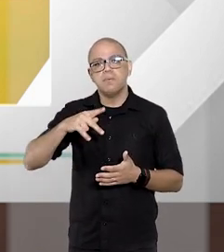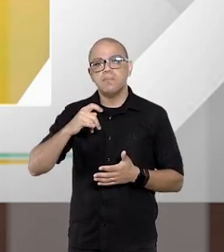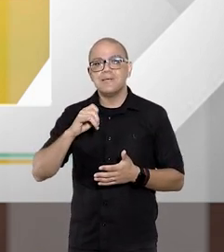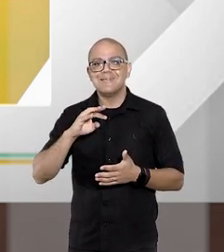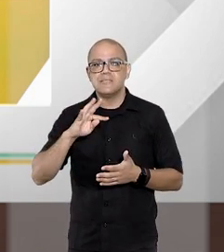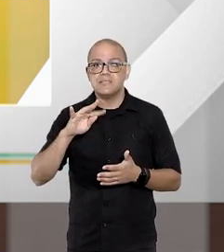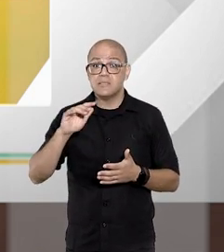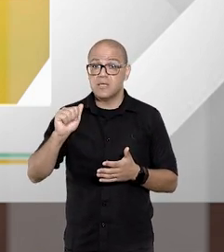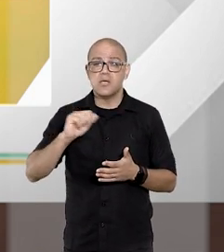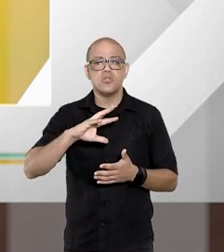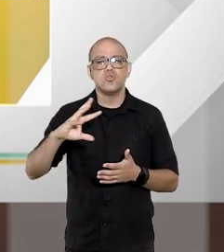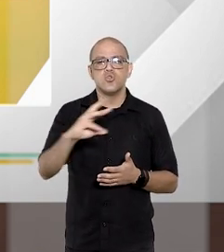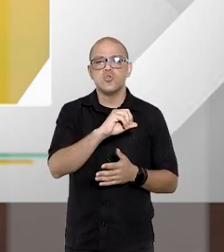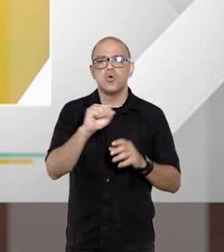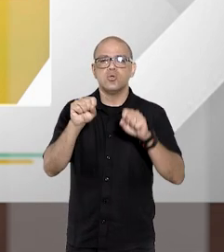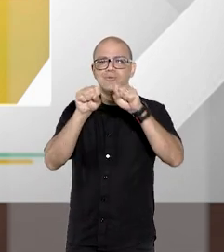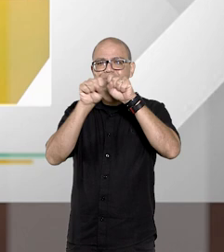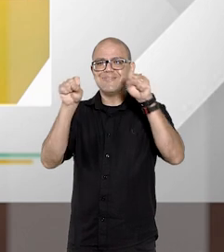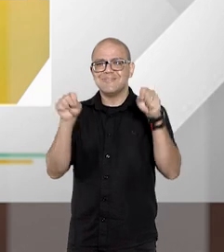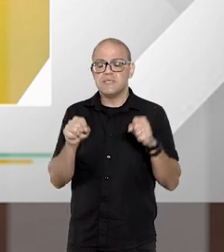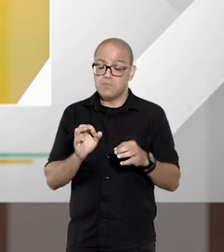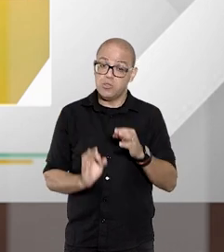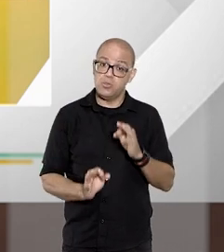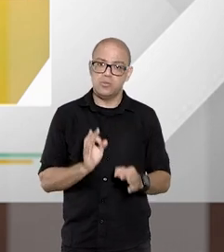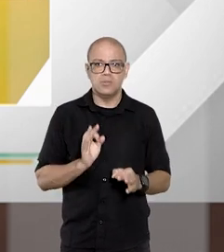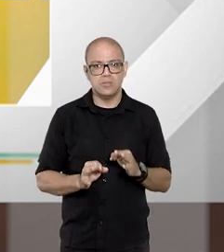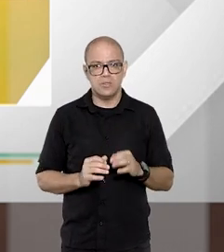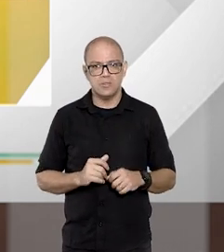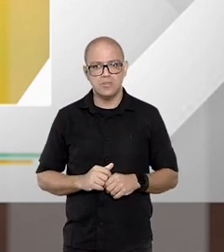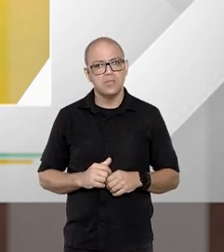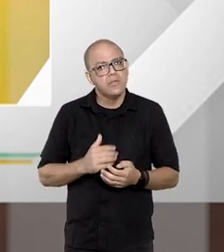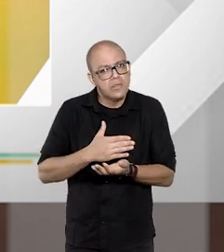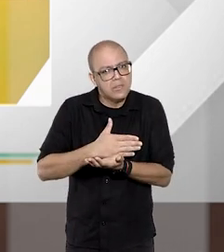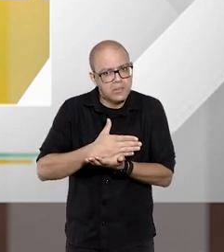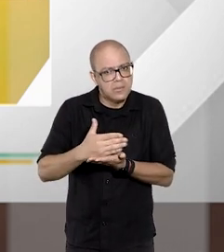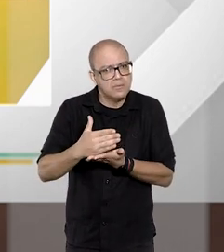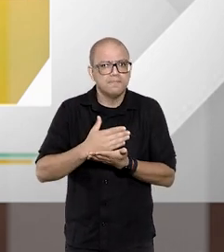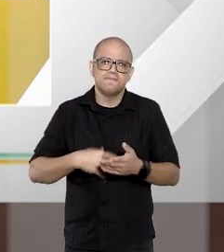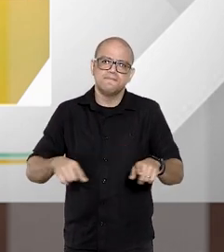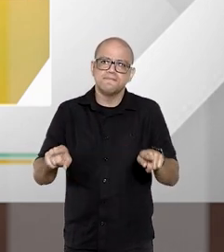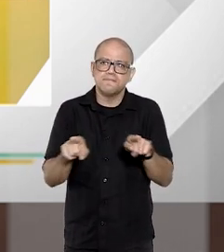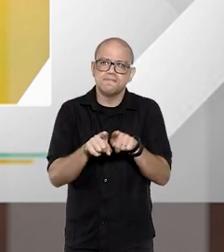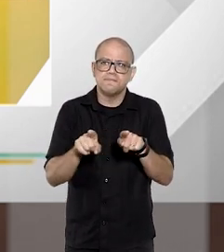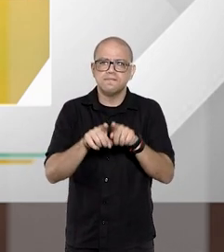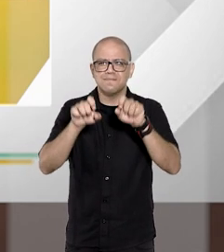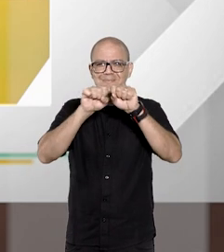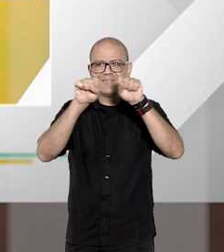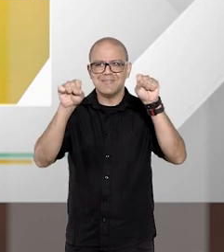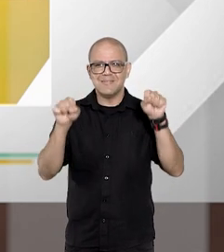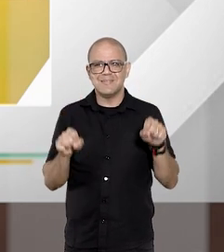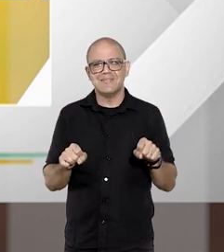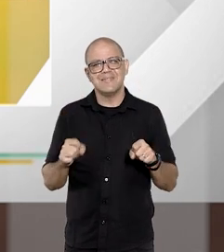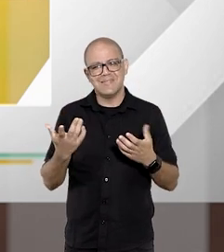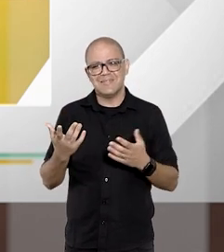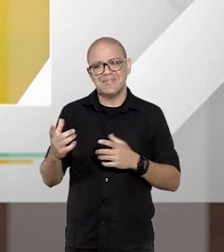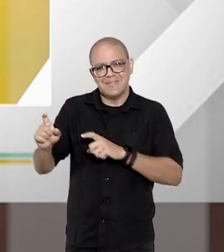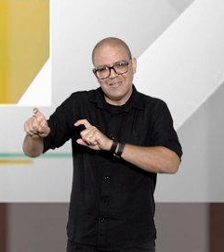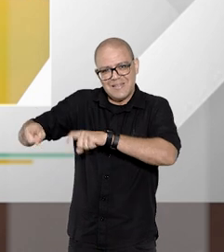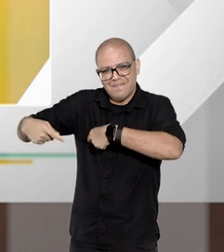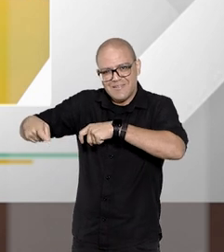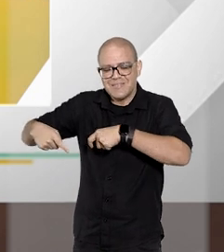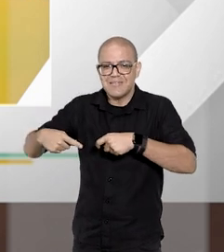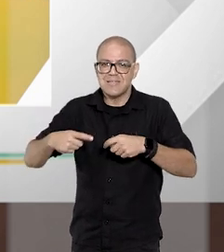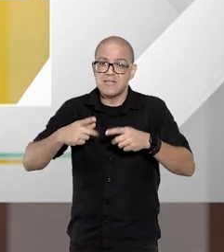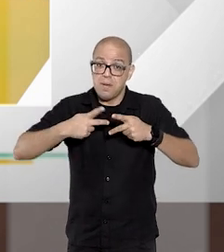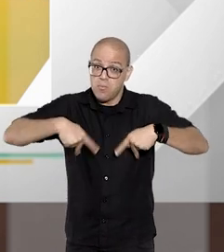ela está regente em todo o sistema de juizado. E, a princípio, também, no sistema de juizado da Fazenda